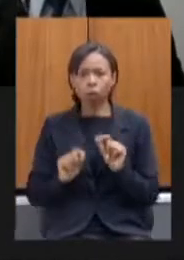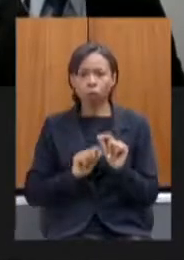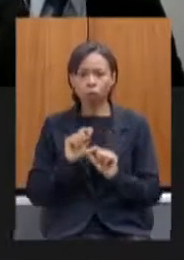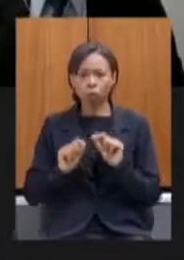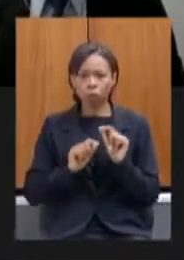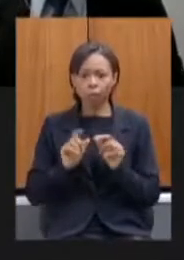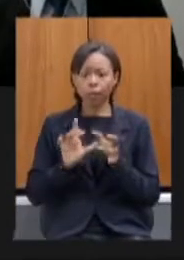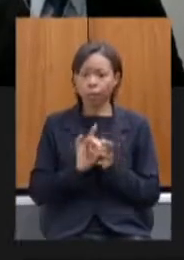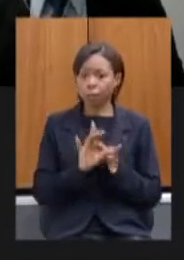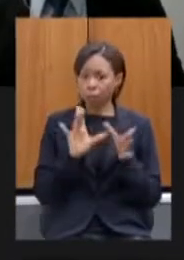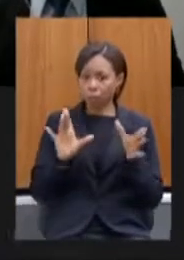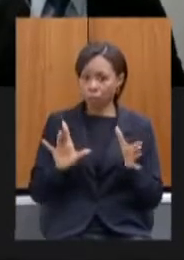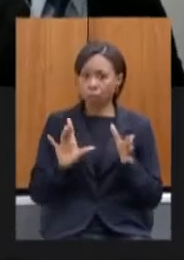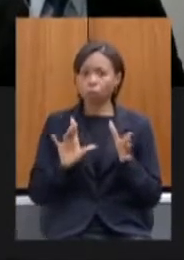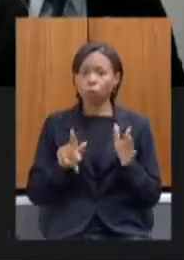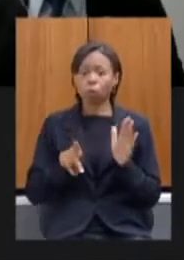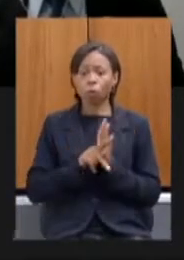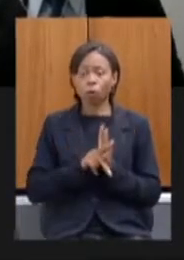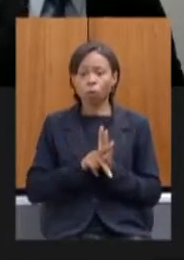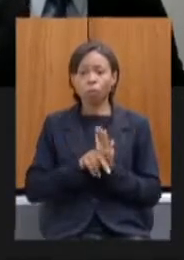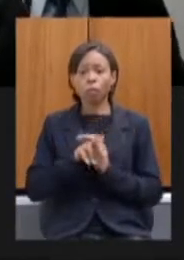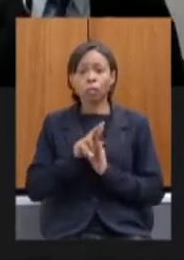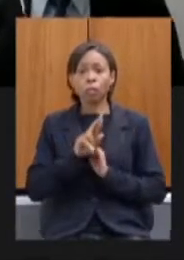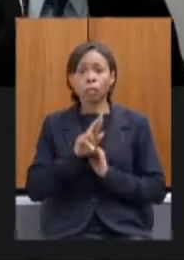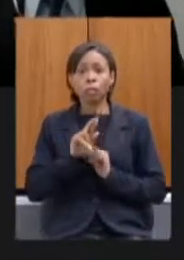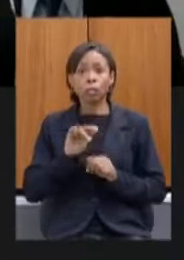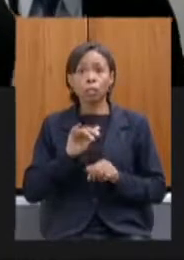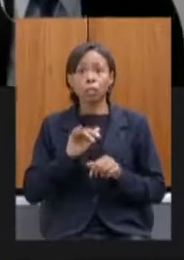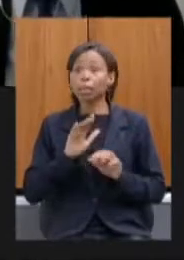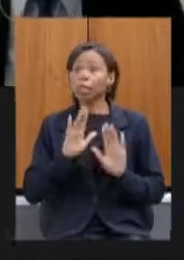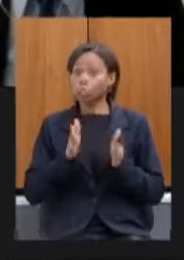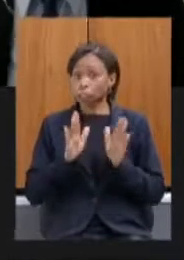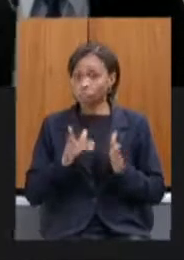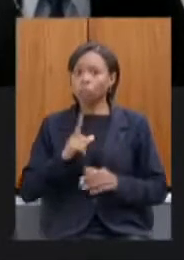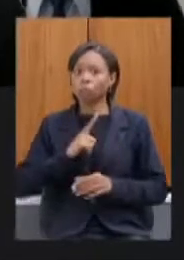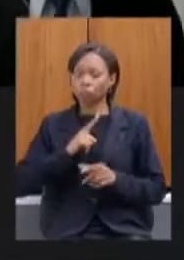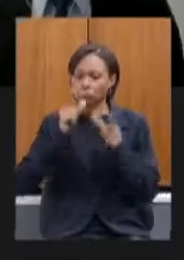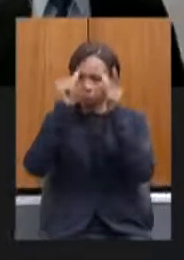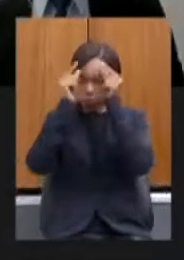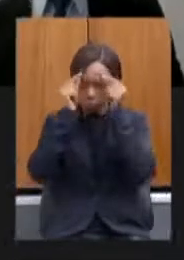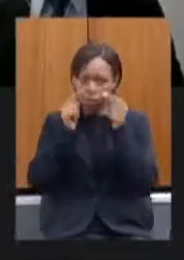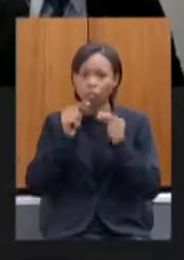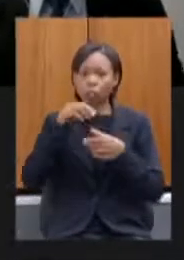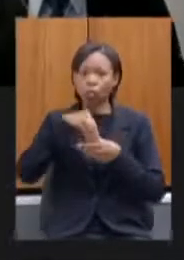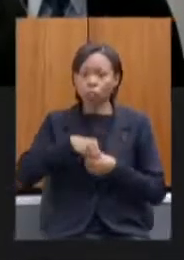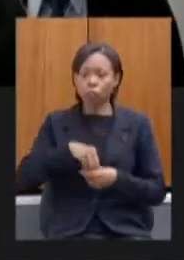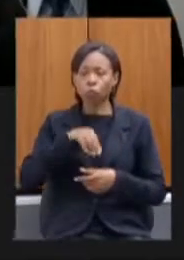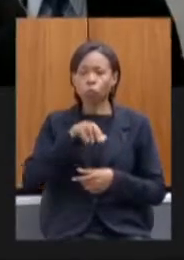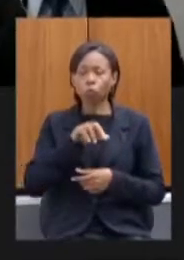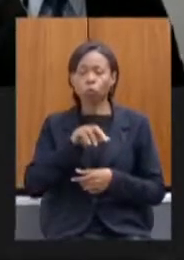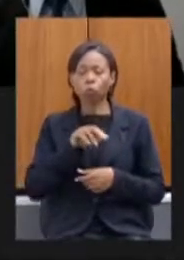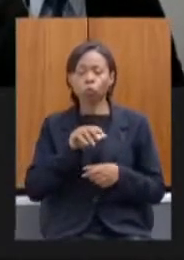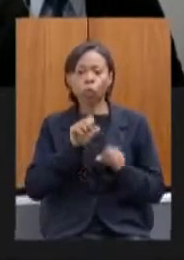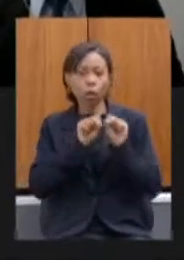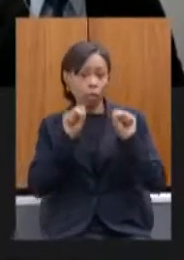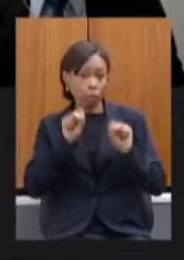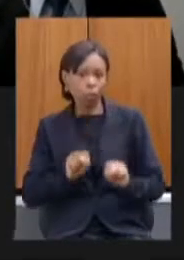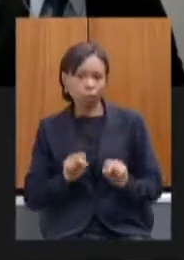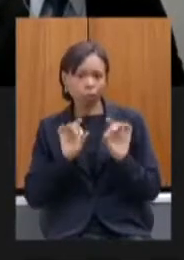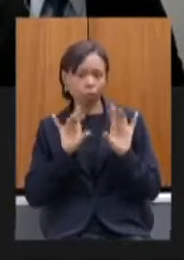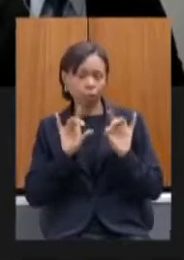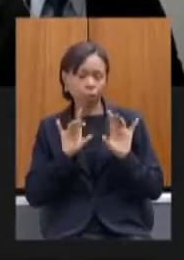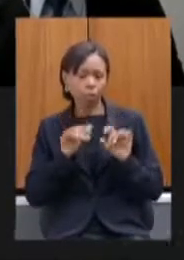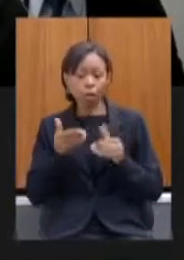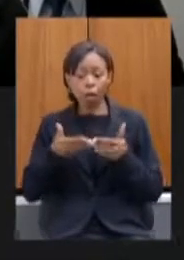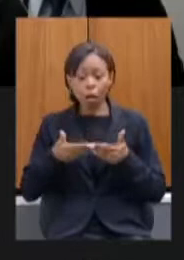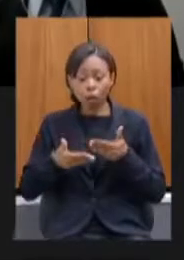automatizada de regime especial desculpa nós temos um gargalo no regime especial e nós estamos implantando a partir de agora